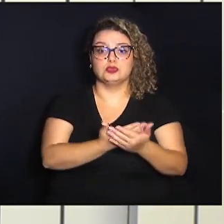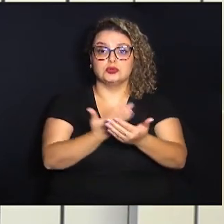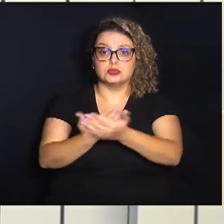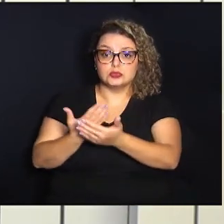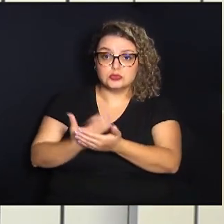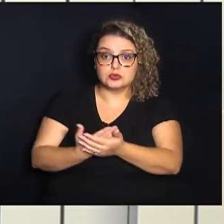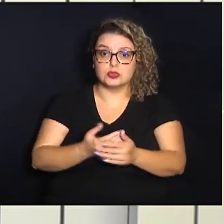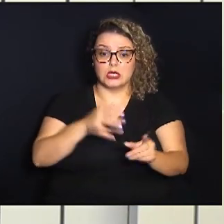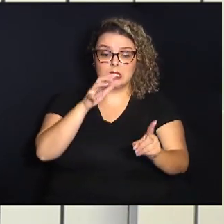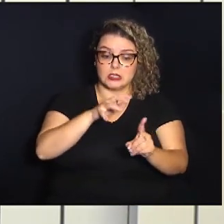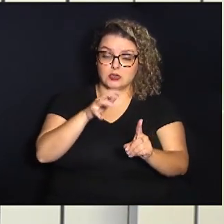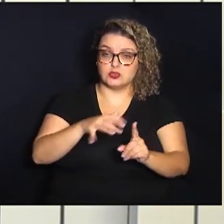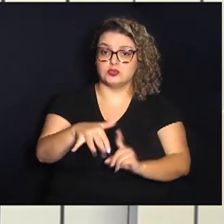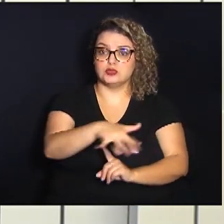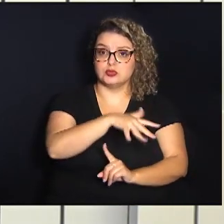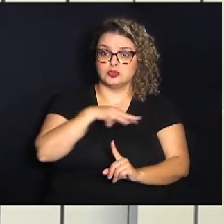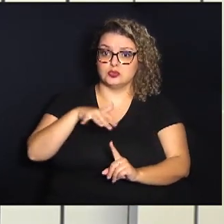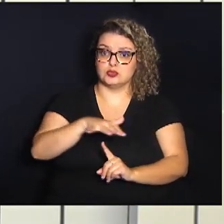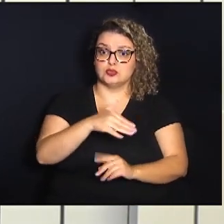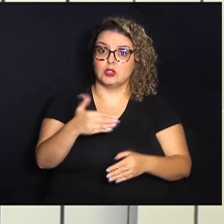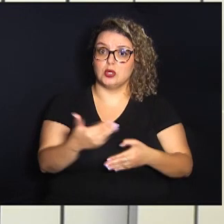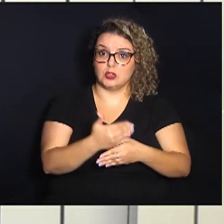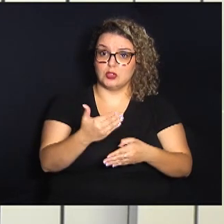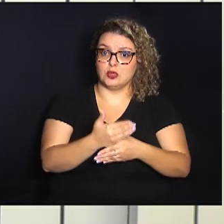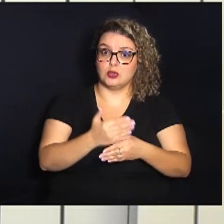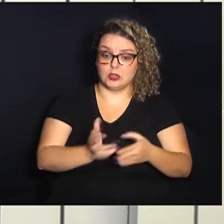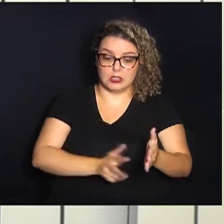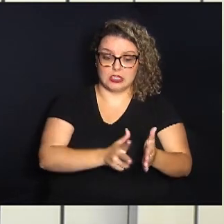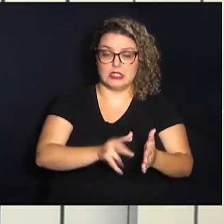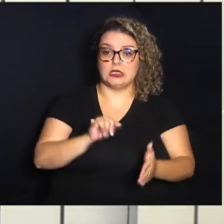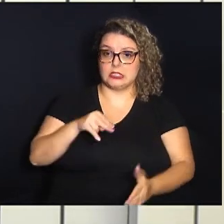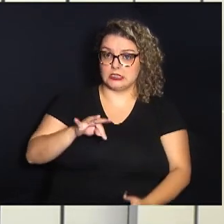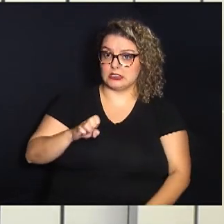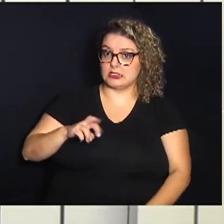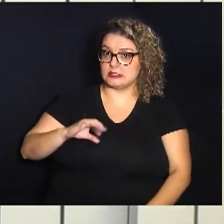impacto ambiental das obras do trem intercidades.